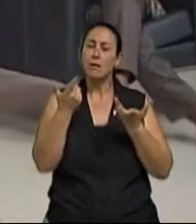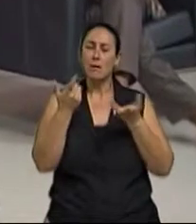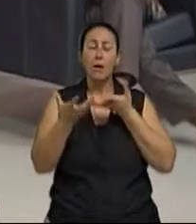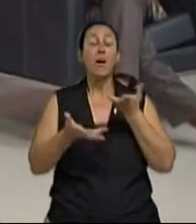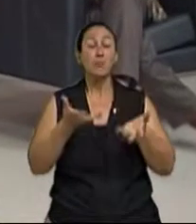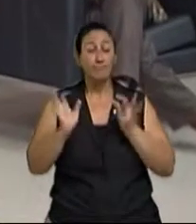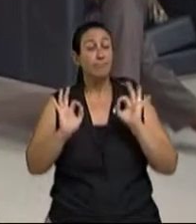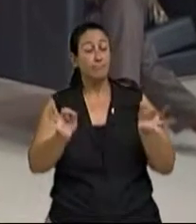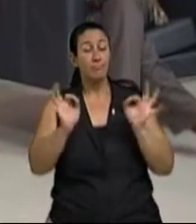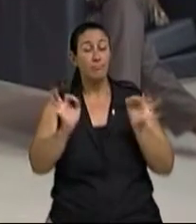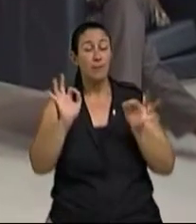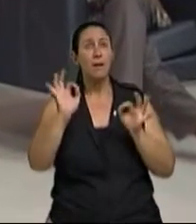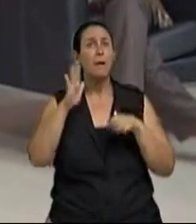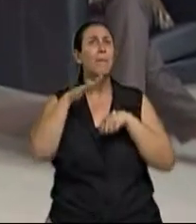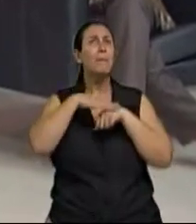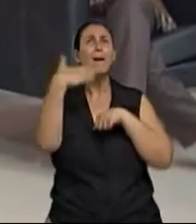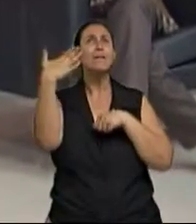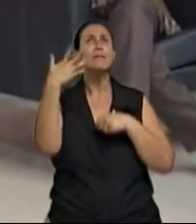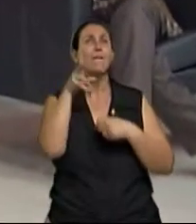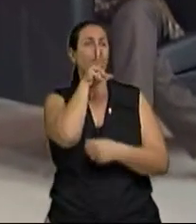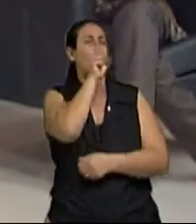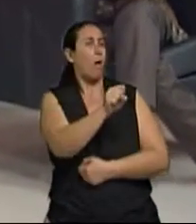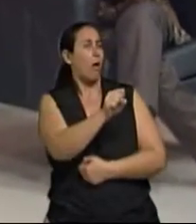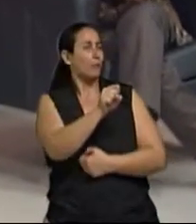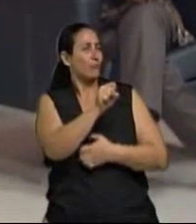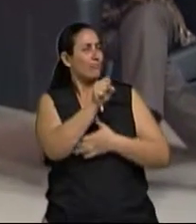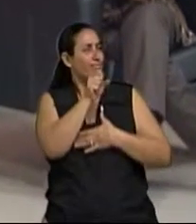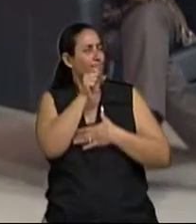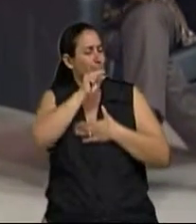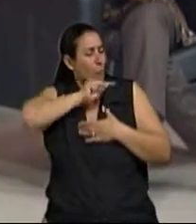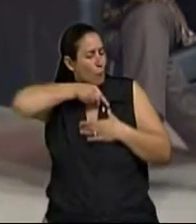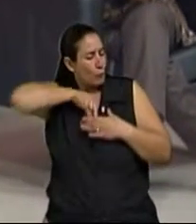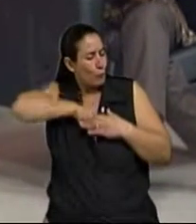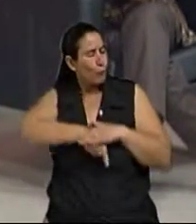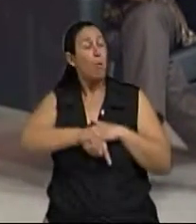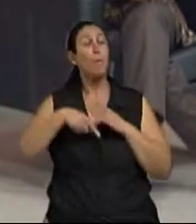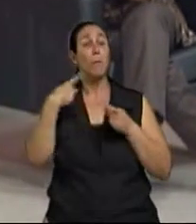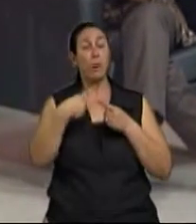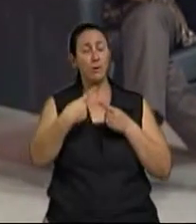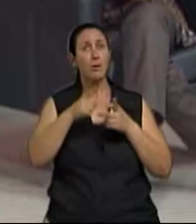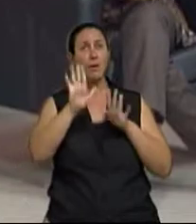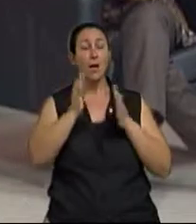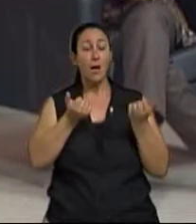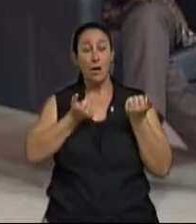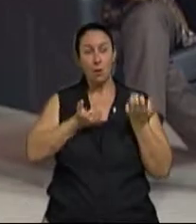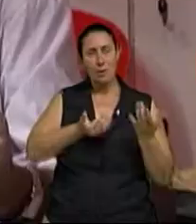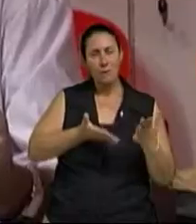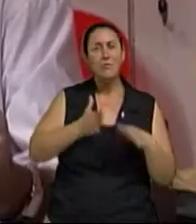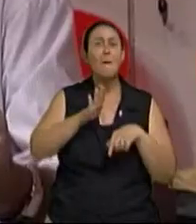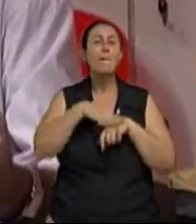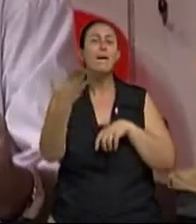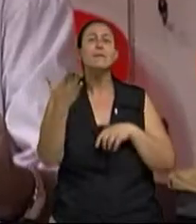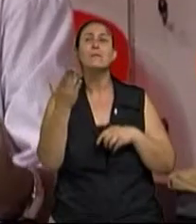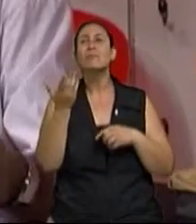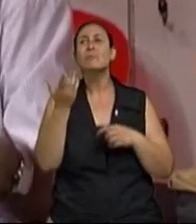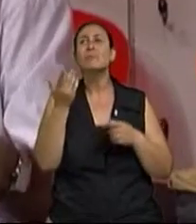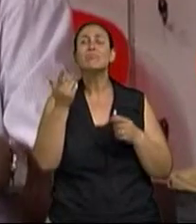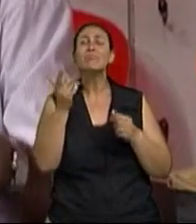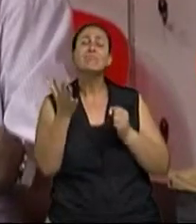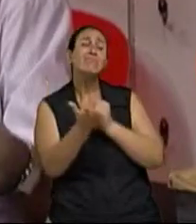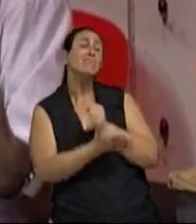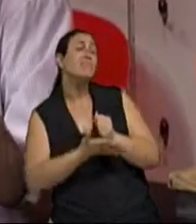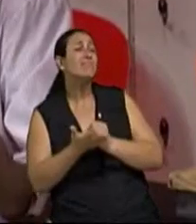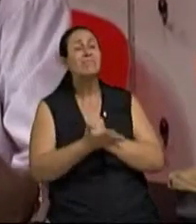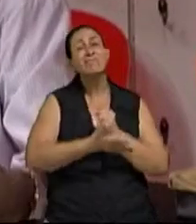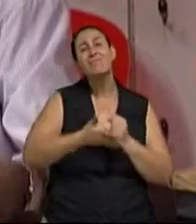algo muito mais profundo. Ah, perfeito. Na juventude, nós temos algo mais raso, porque nós